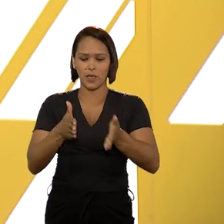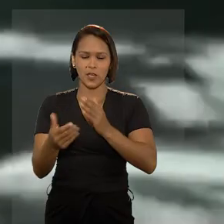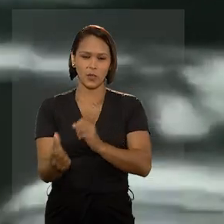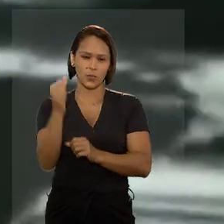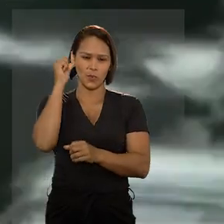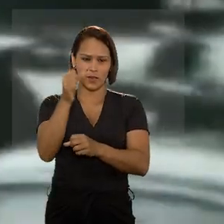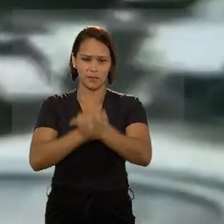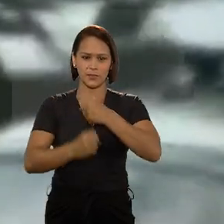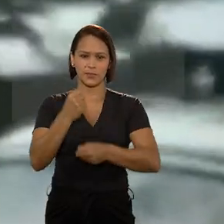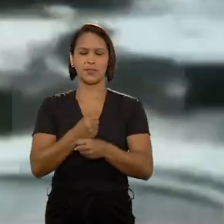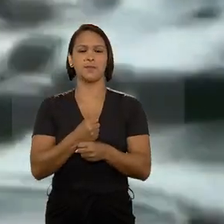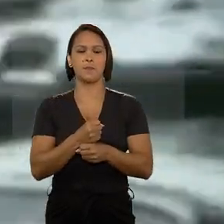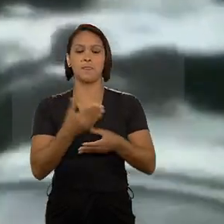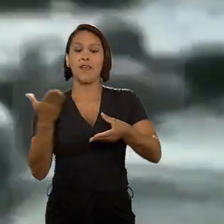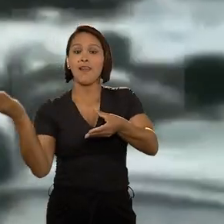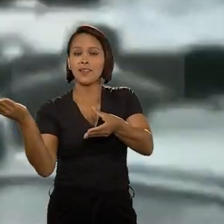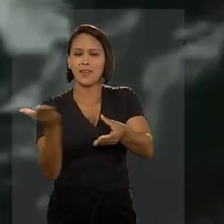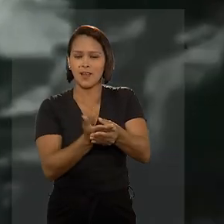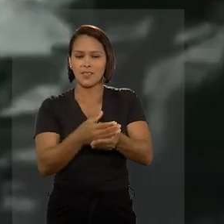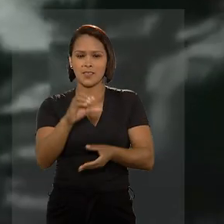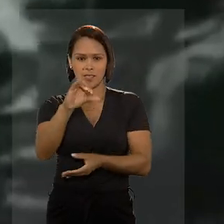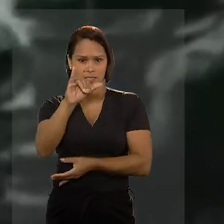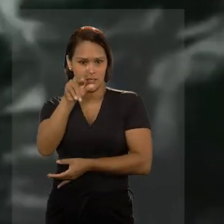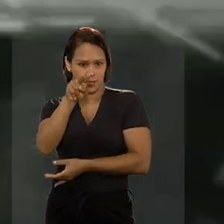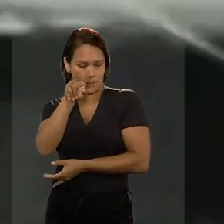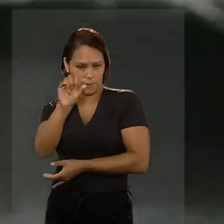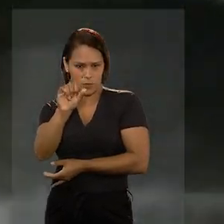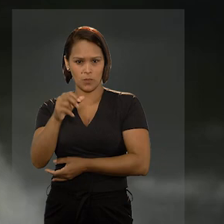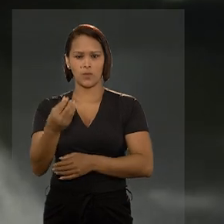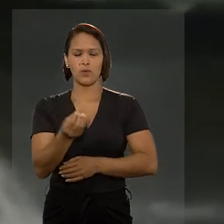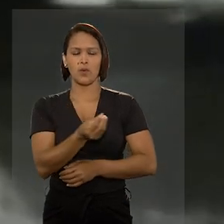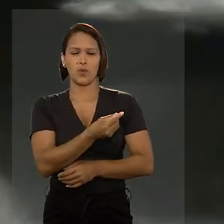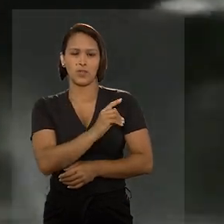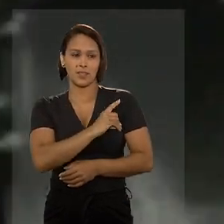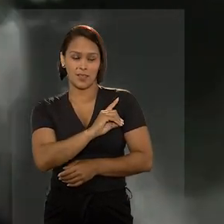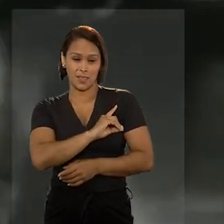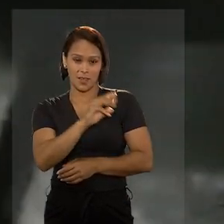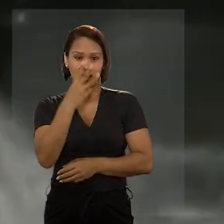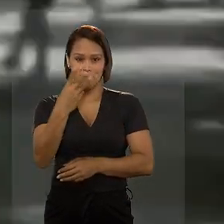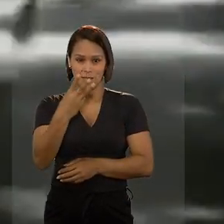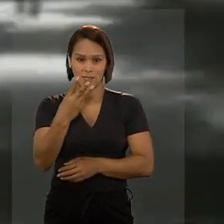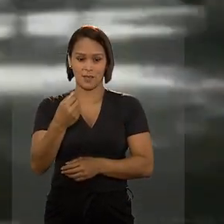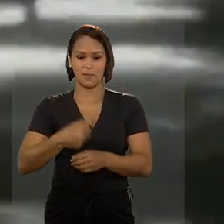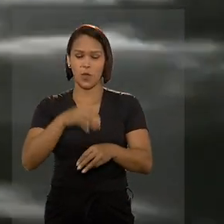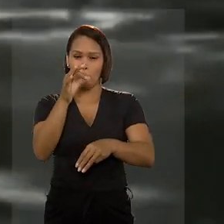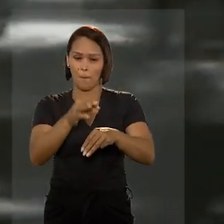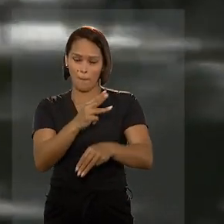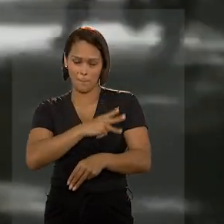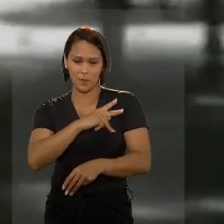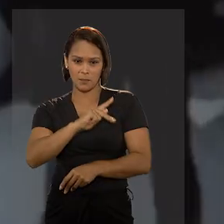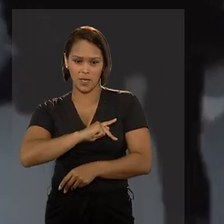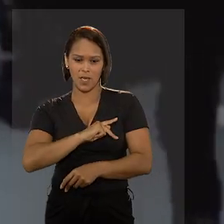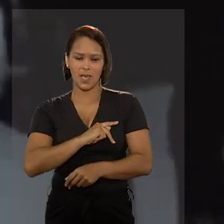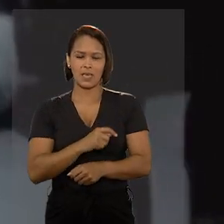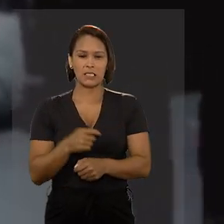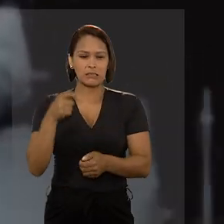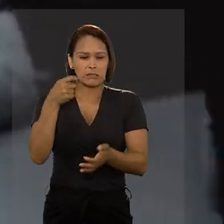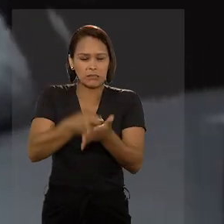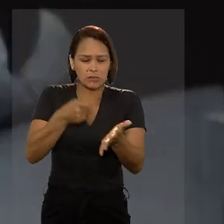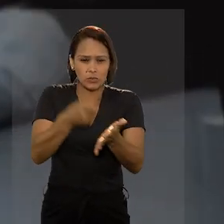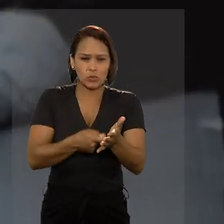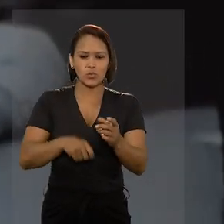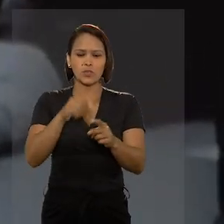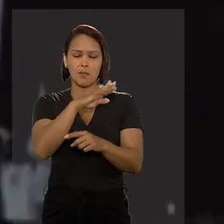Na ação civil pública contra três delegados de São Paulo, o Ministério Público Federal relata práticas de tortura,